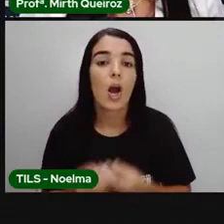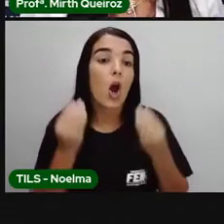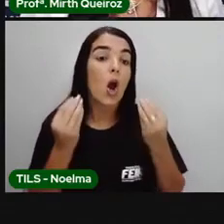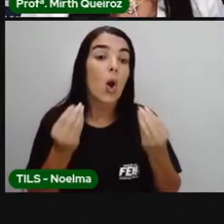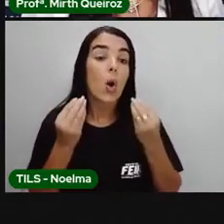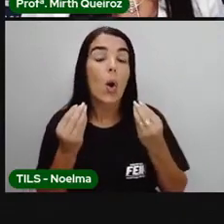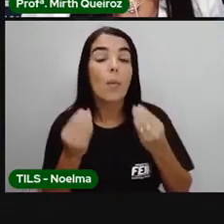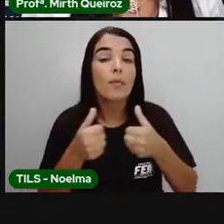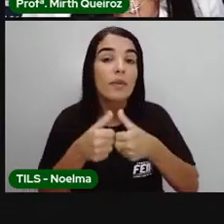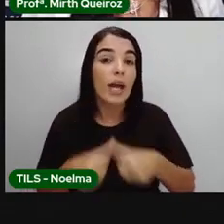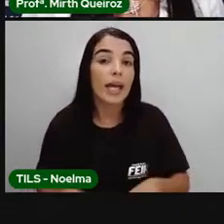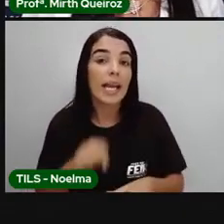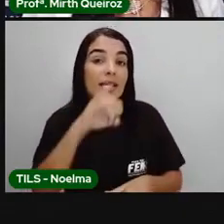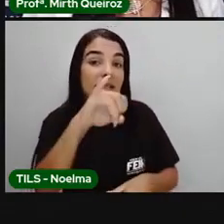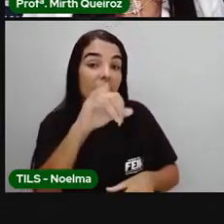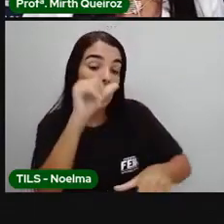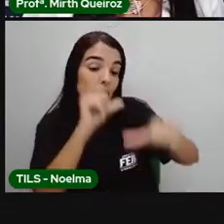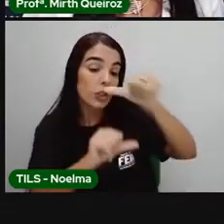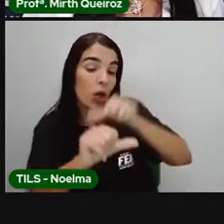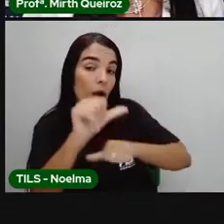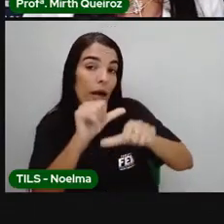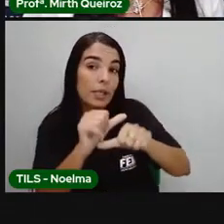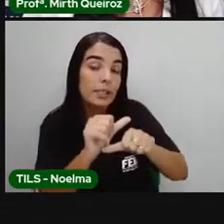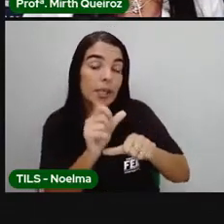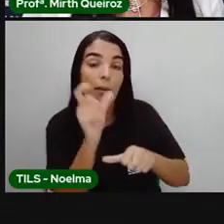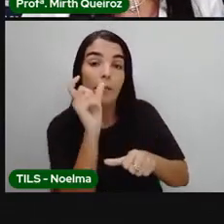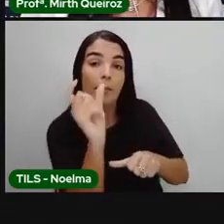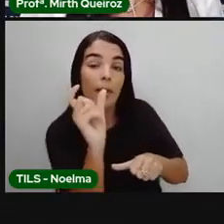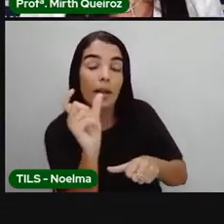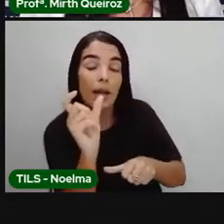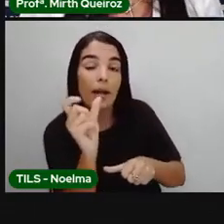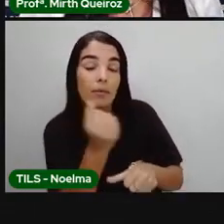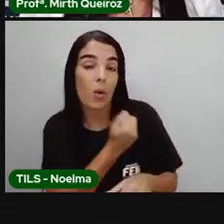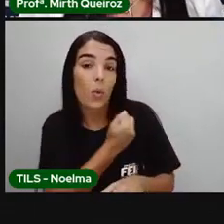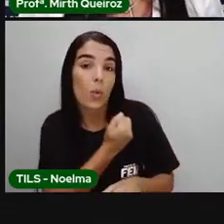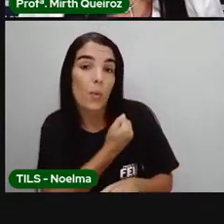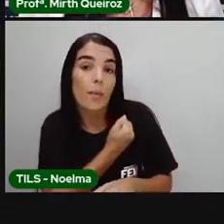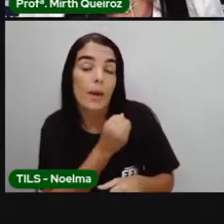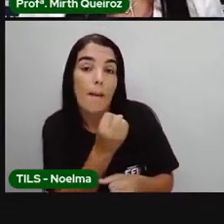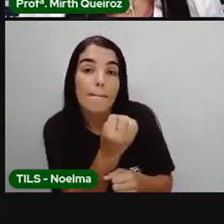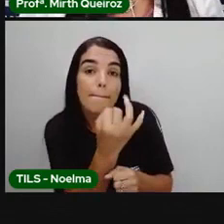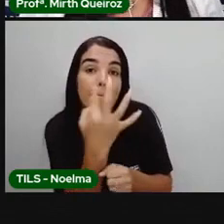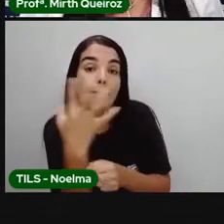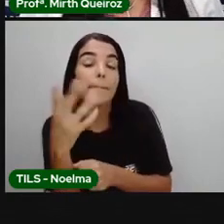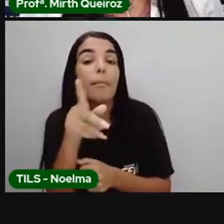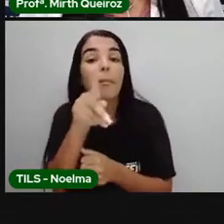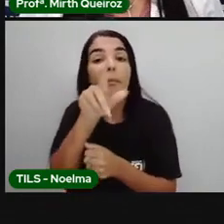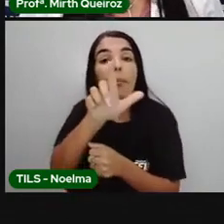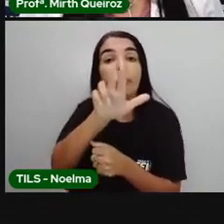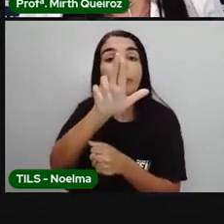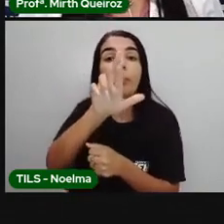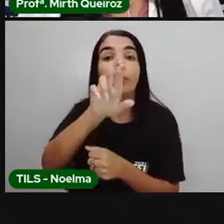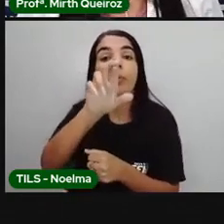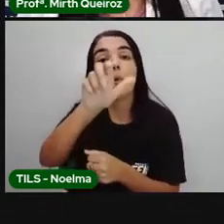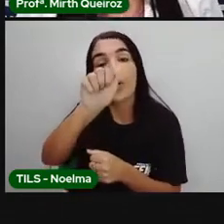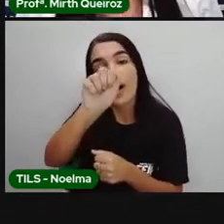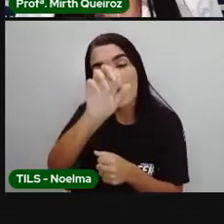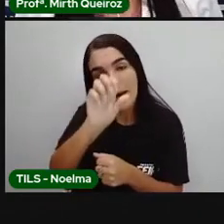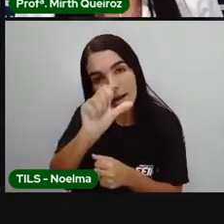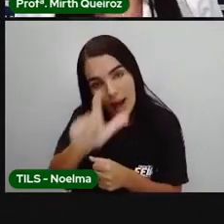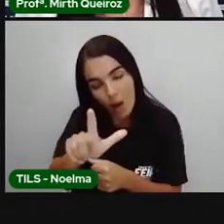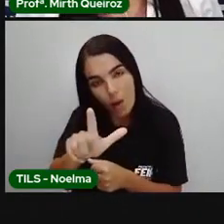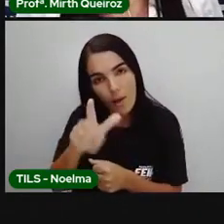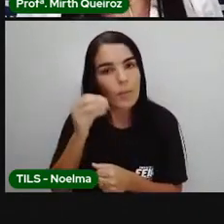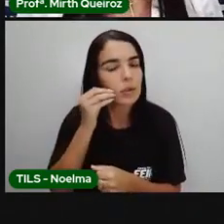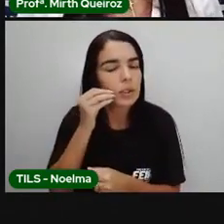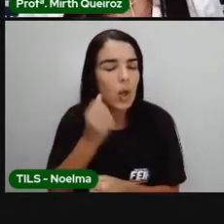Como ficaria o plural caso mudasse o número do substantivo? Lembrando que o número representa a quantidade.